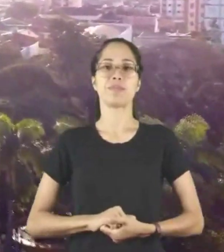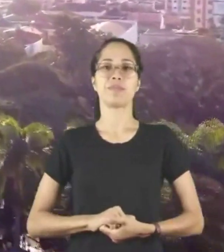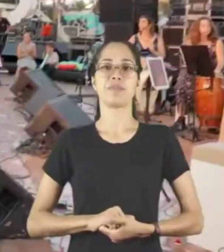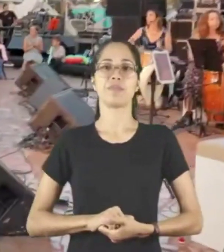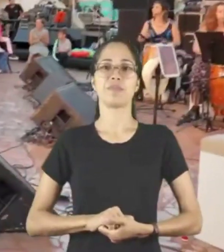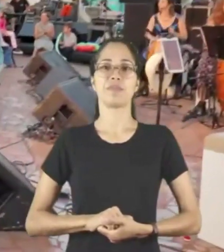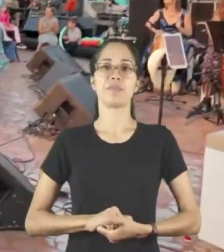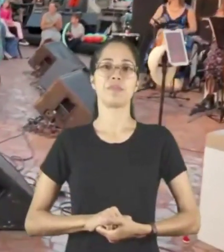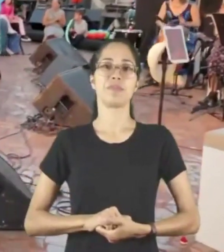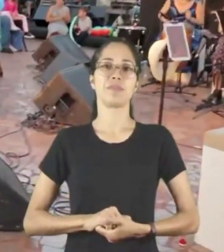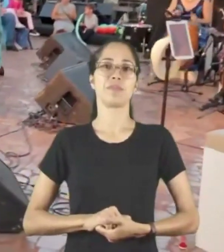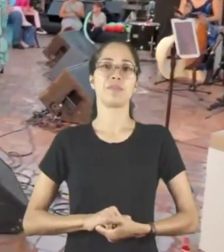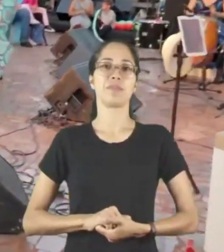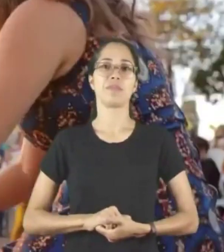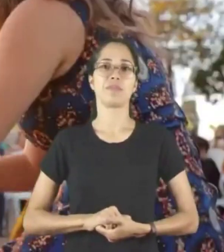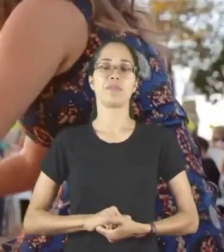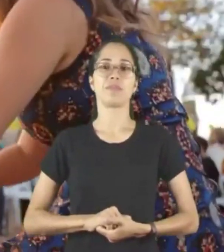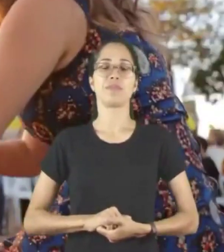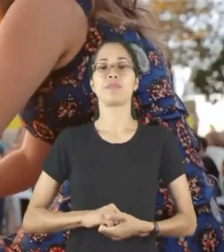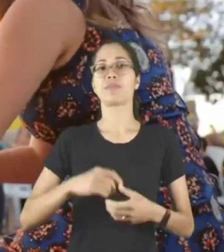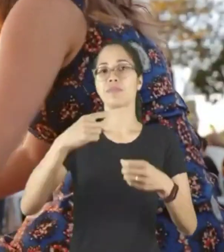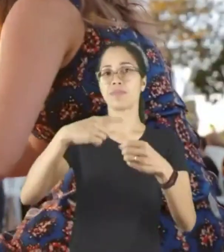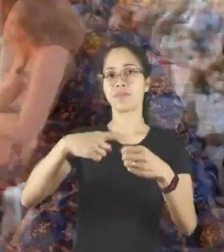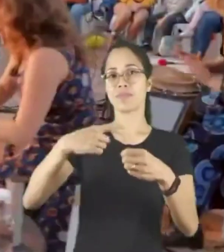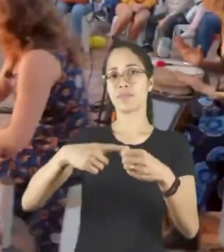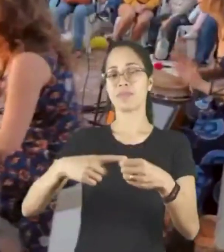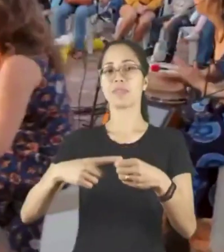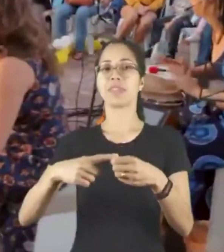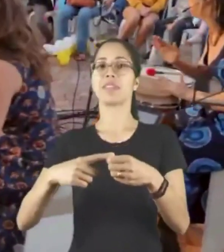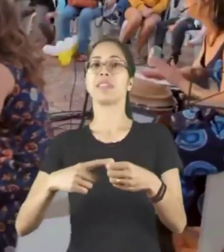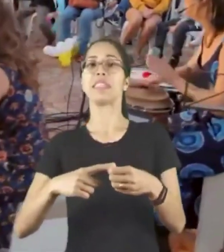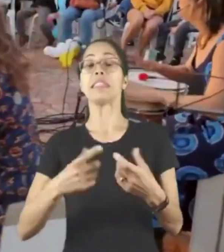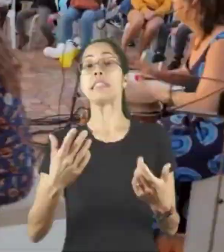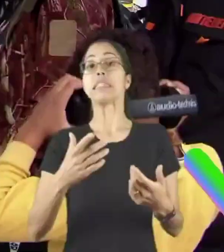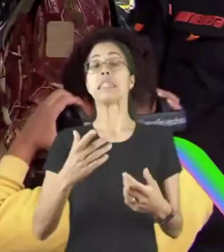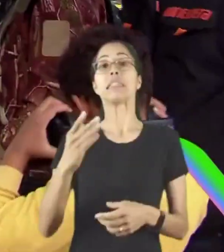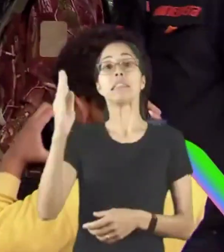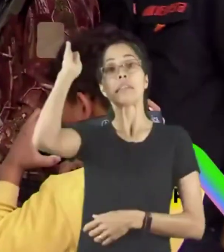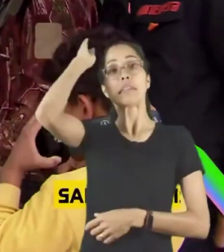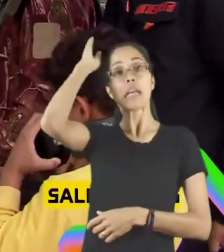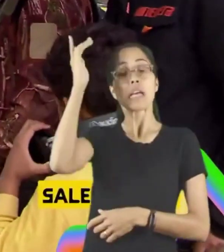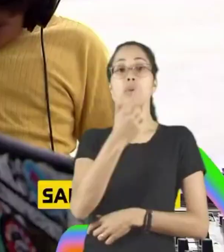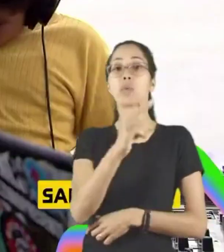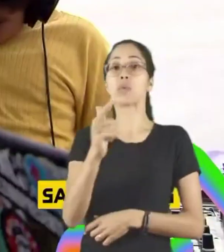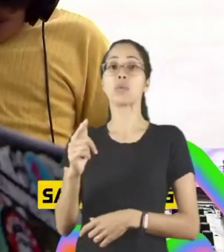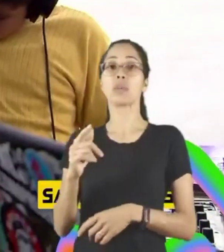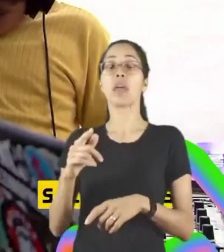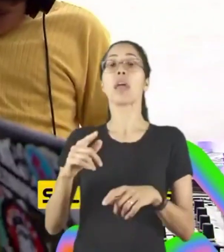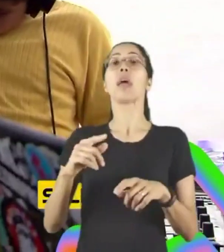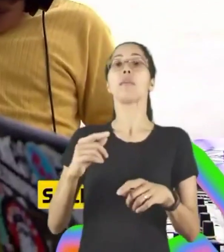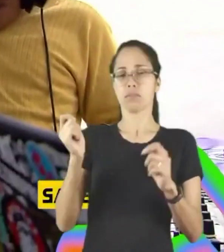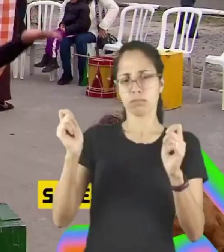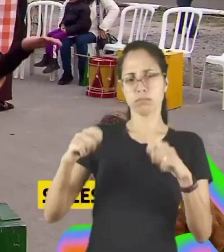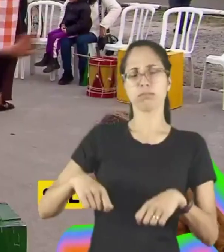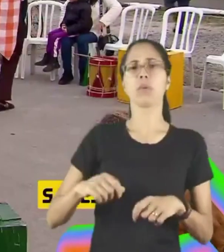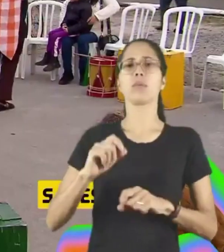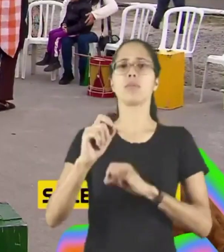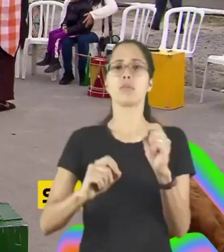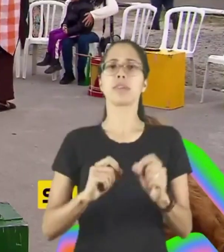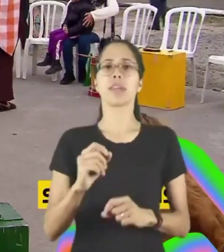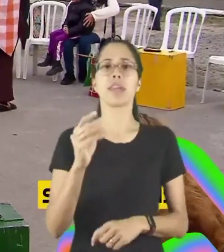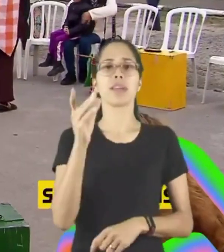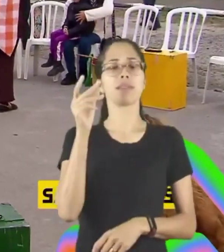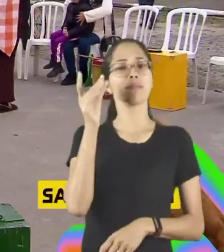Cidades que não contam com uma unidade do Sesc podem vivenciar um dia de apresentações e oficinas artísticas das mais